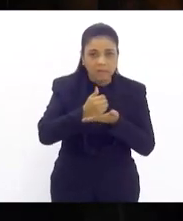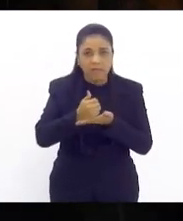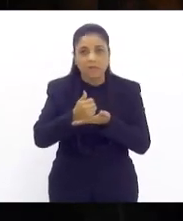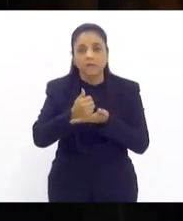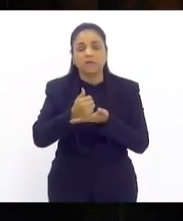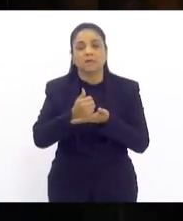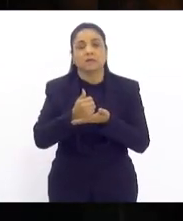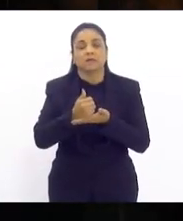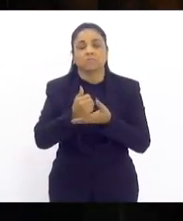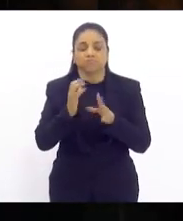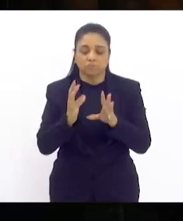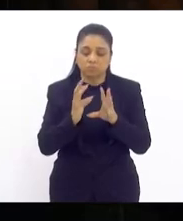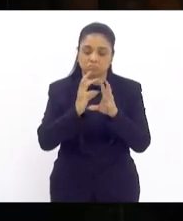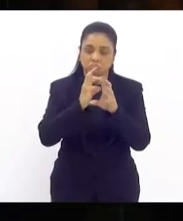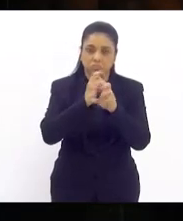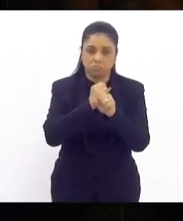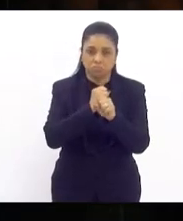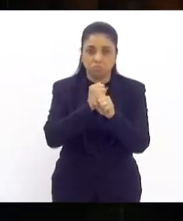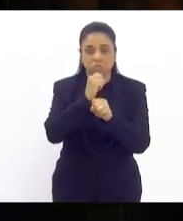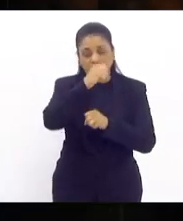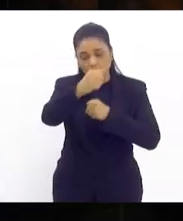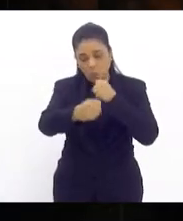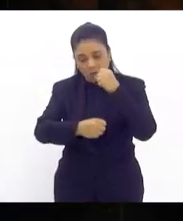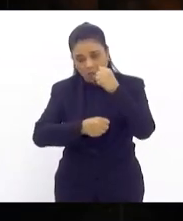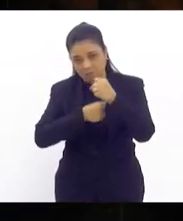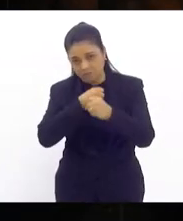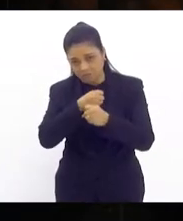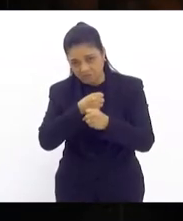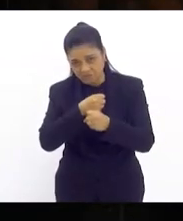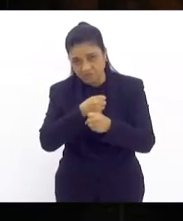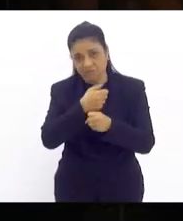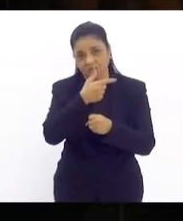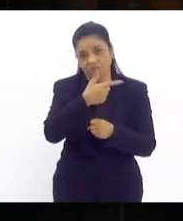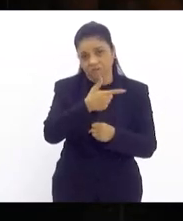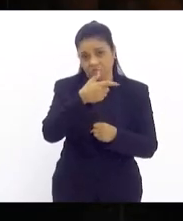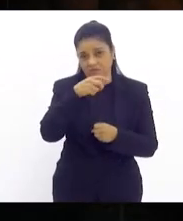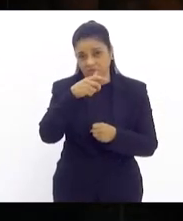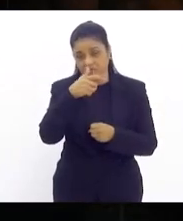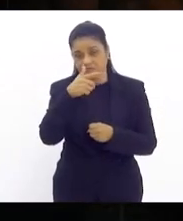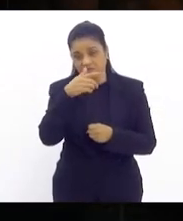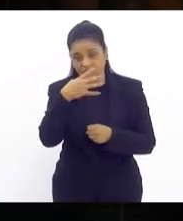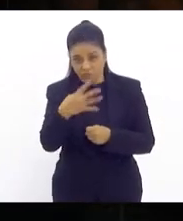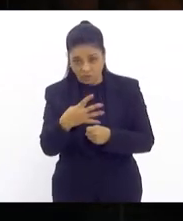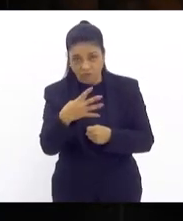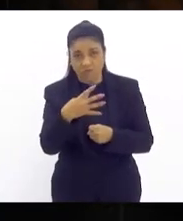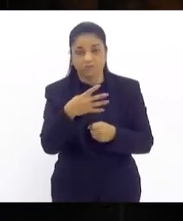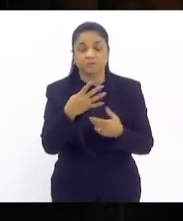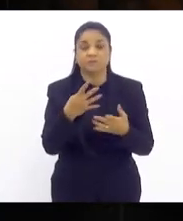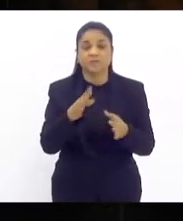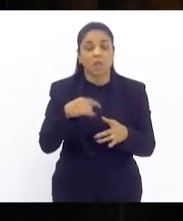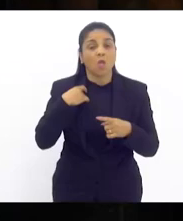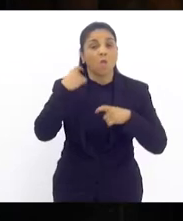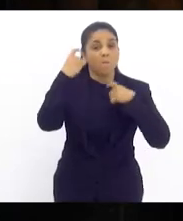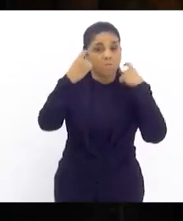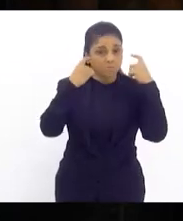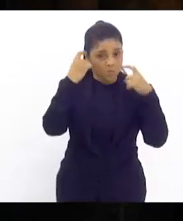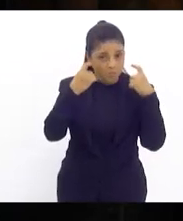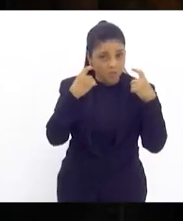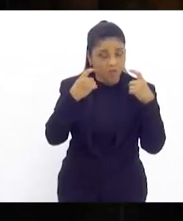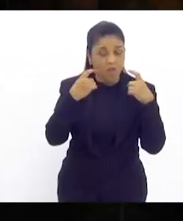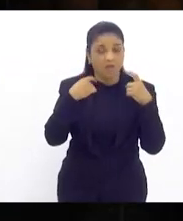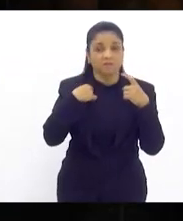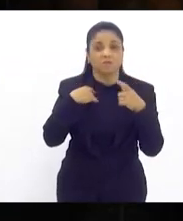exercício orçamentário no próximo ano mas é claro que a gente está muito preocupado e eu vi uma